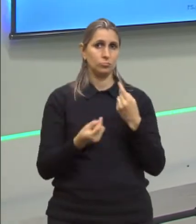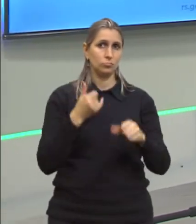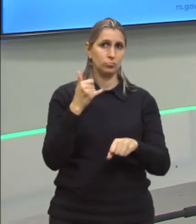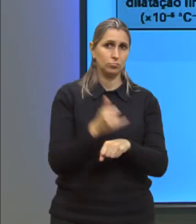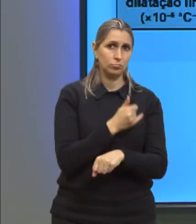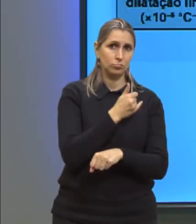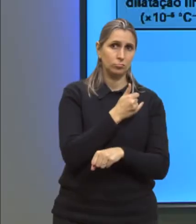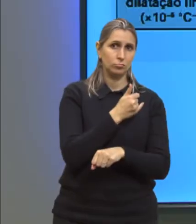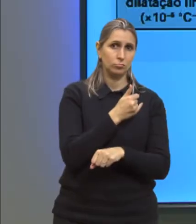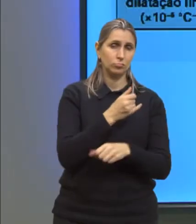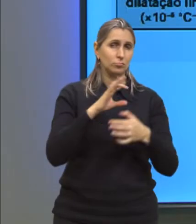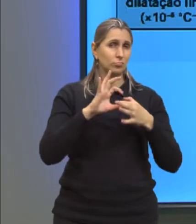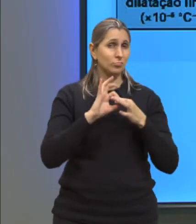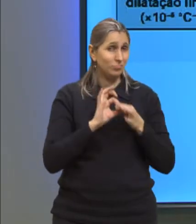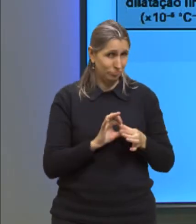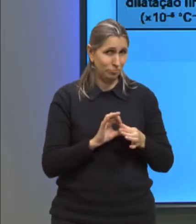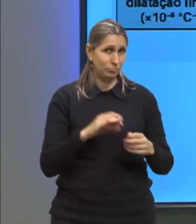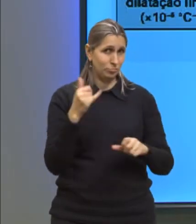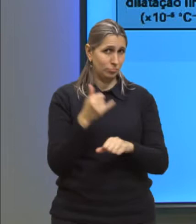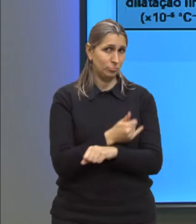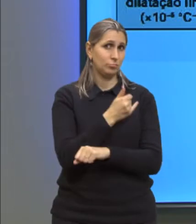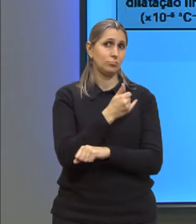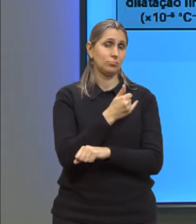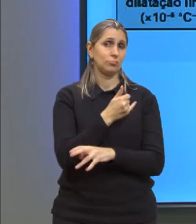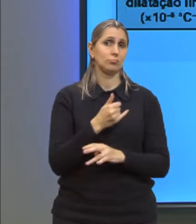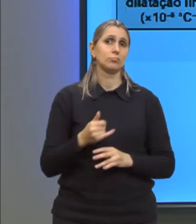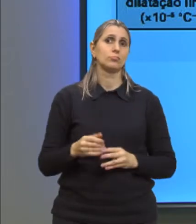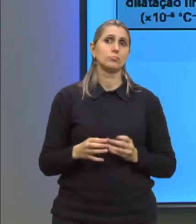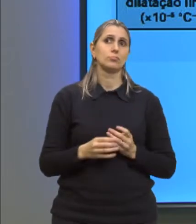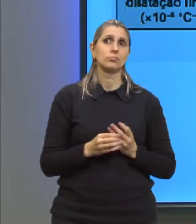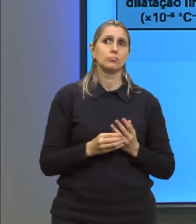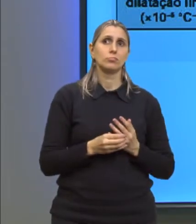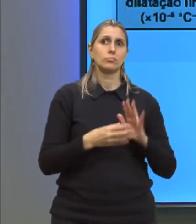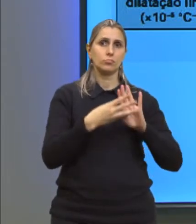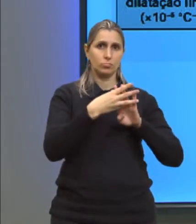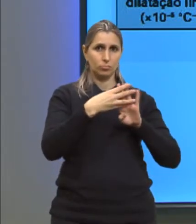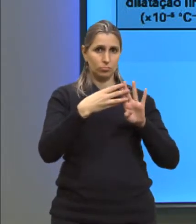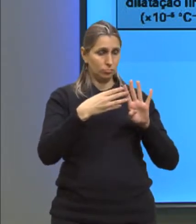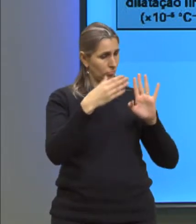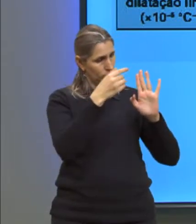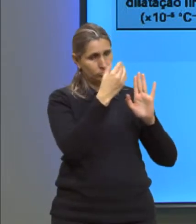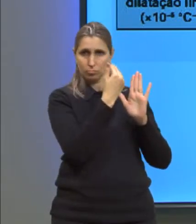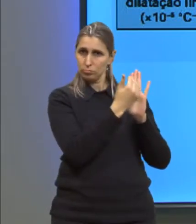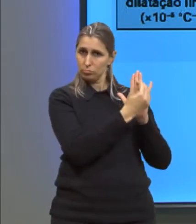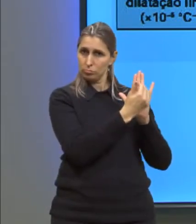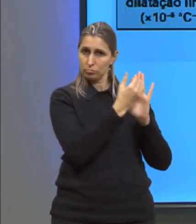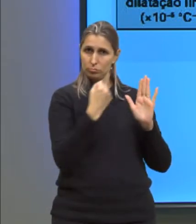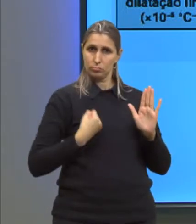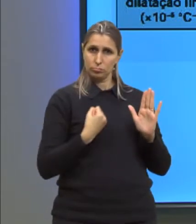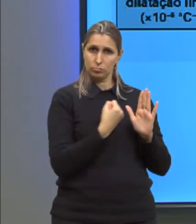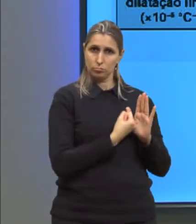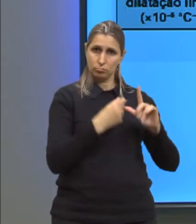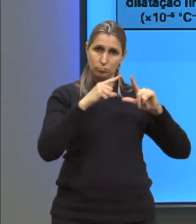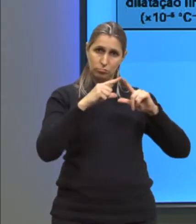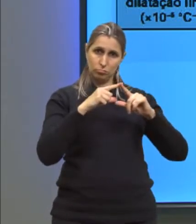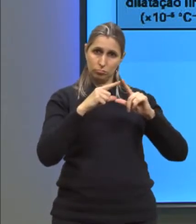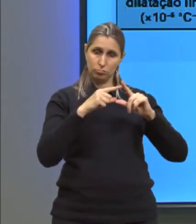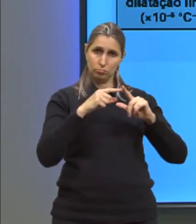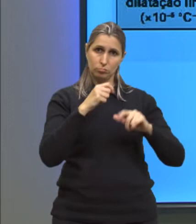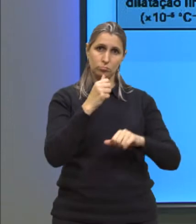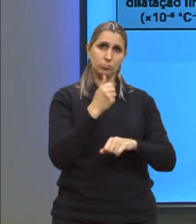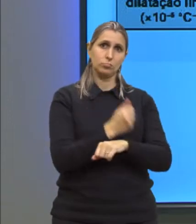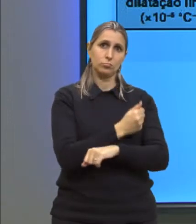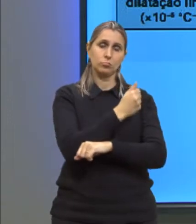e ligas metálicas. Então, o quadro, ele está nos mostrando o coeficiente de dilatação do aço,